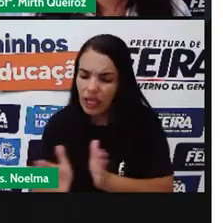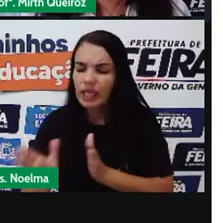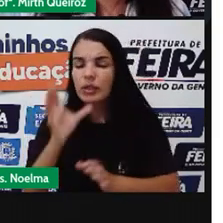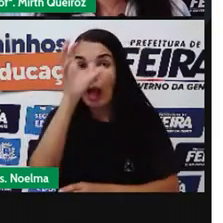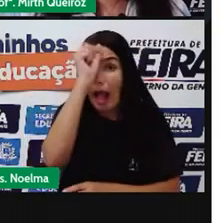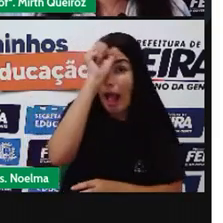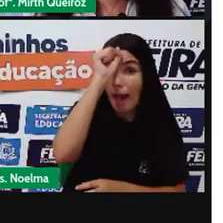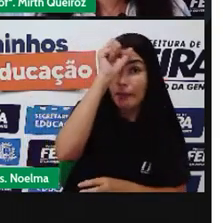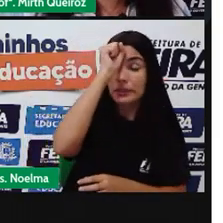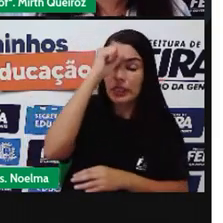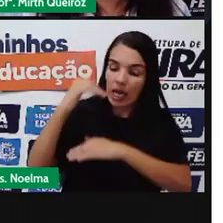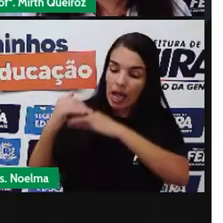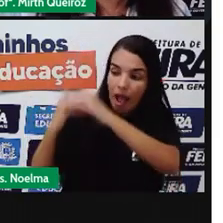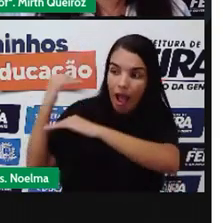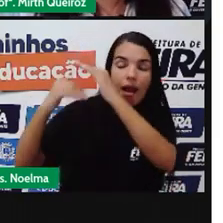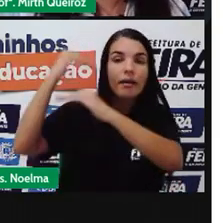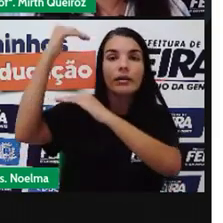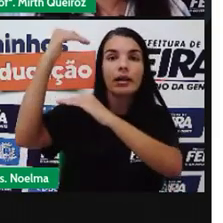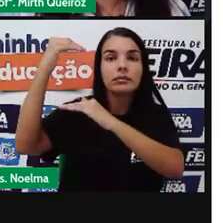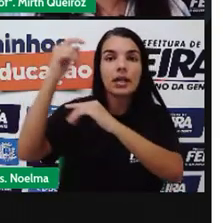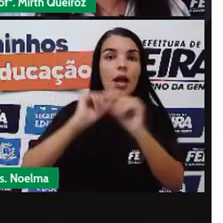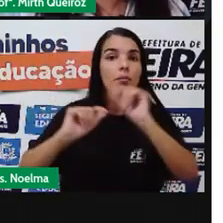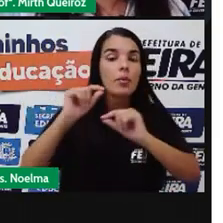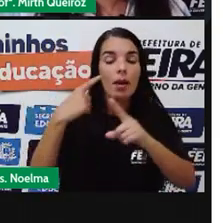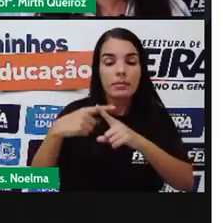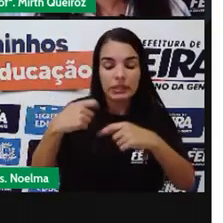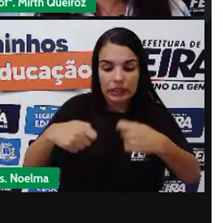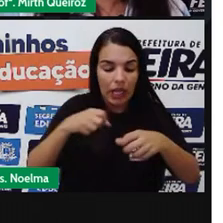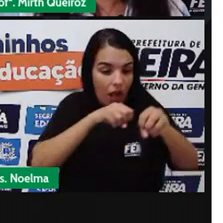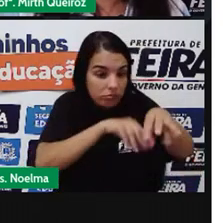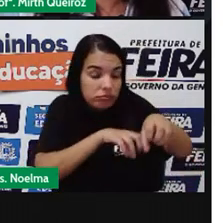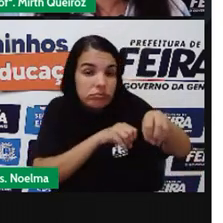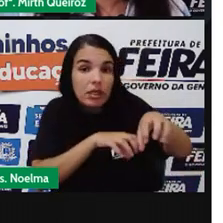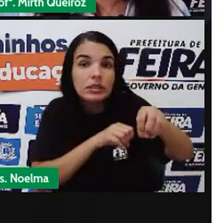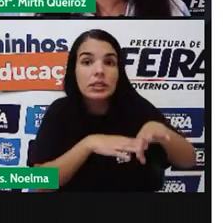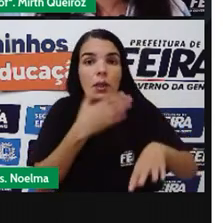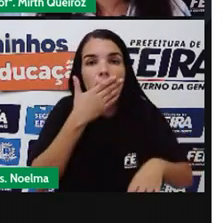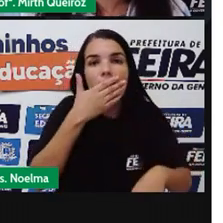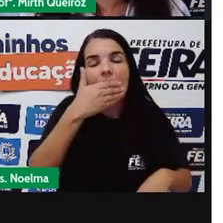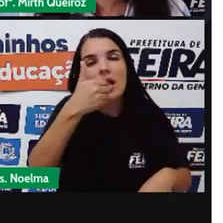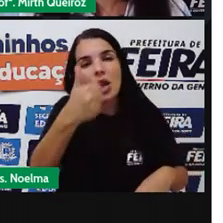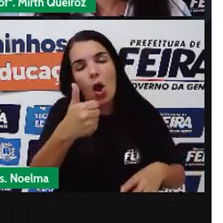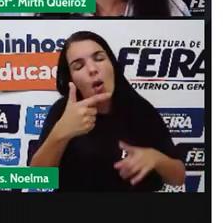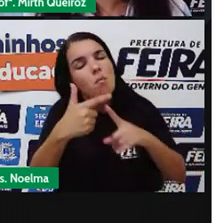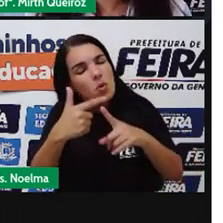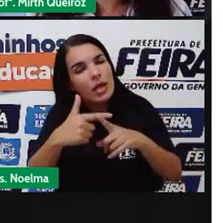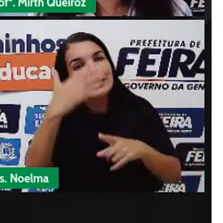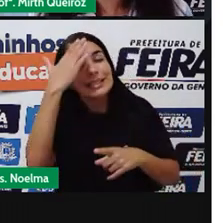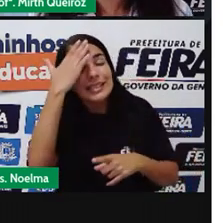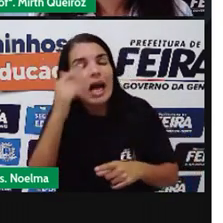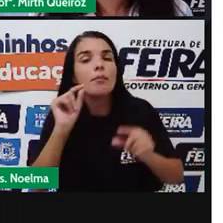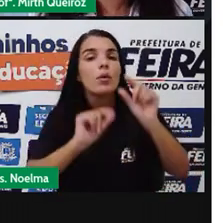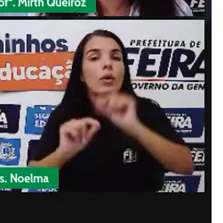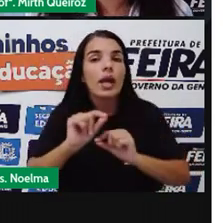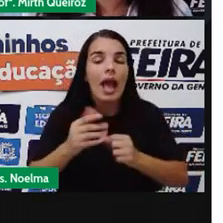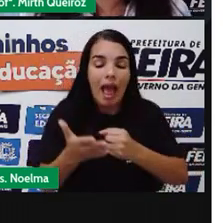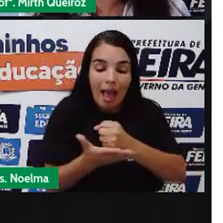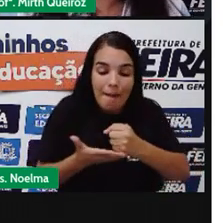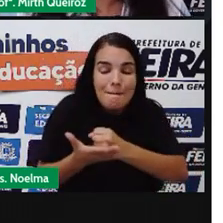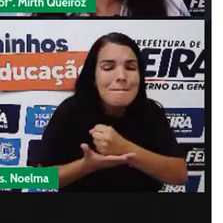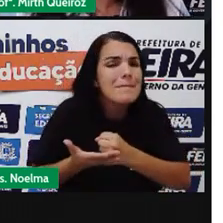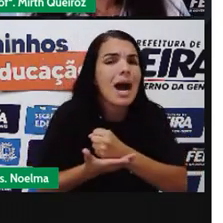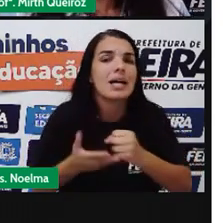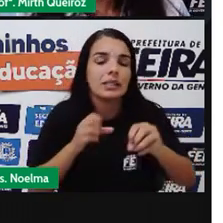De crescer A partir dessa educação Uma vez Que é a partir Da educação Que